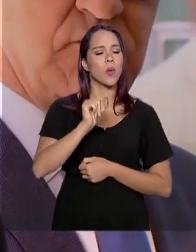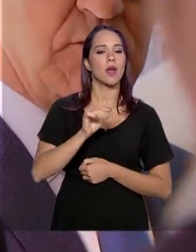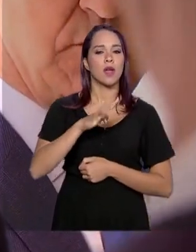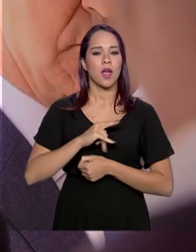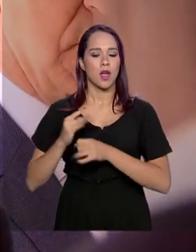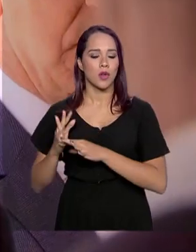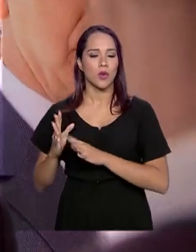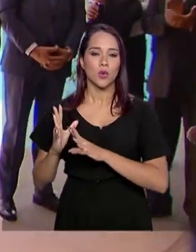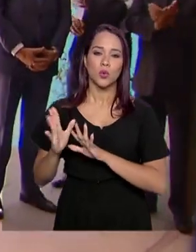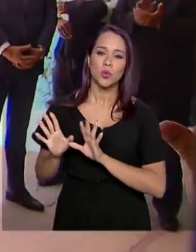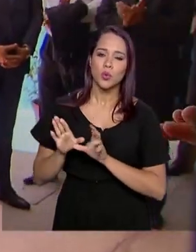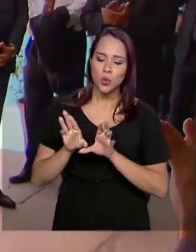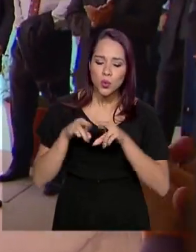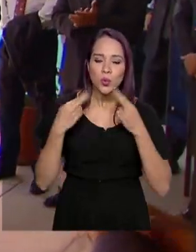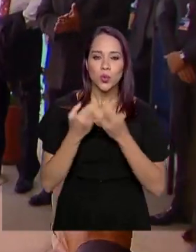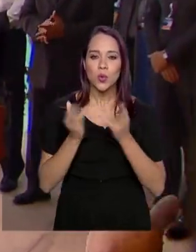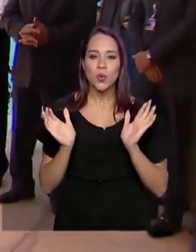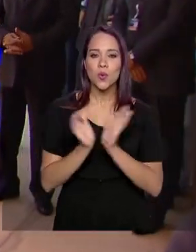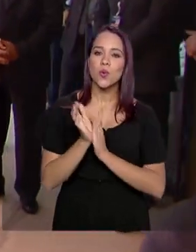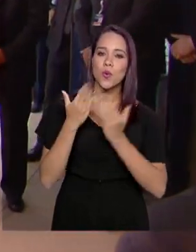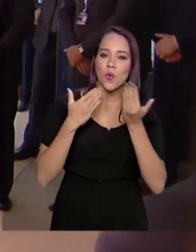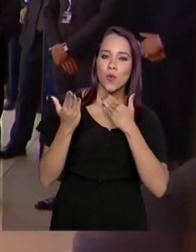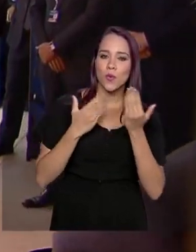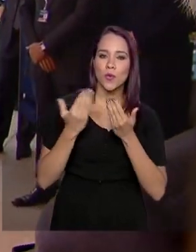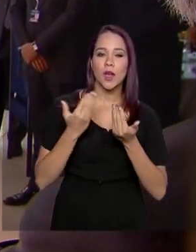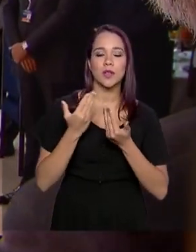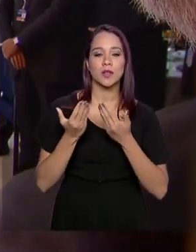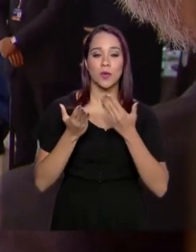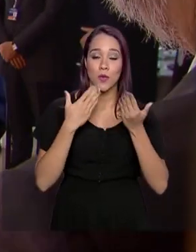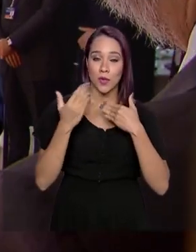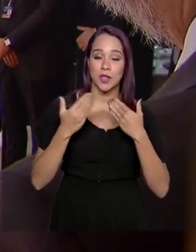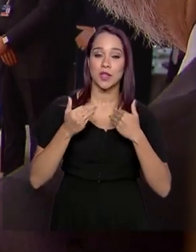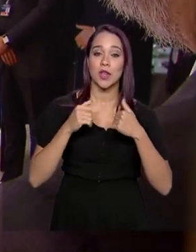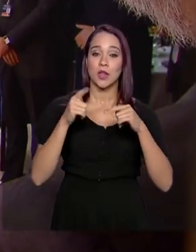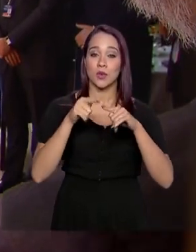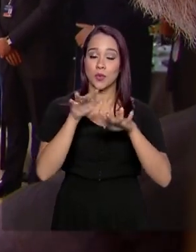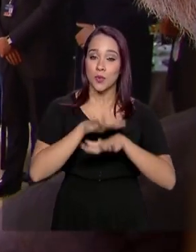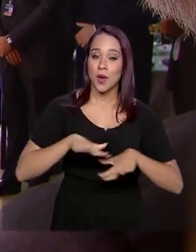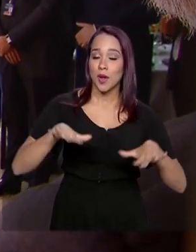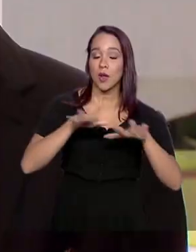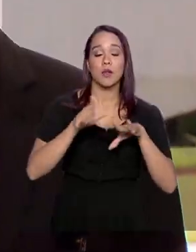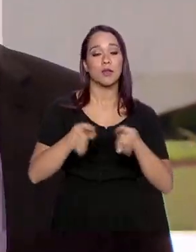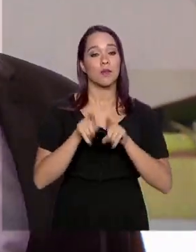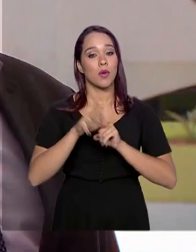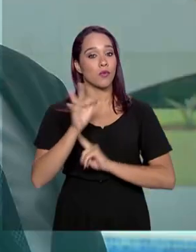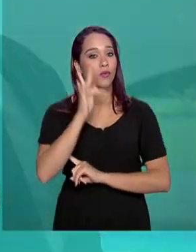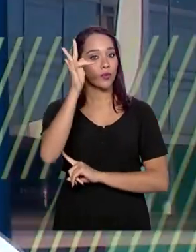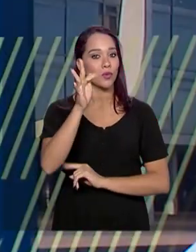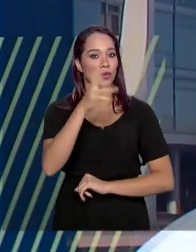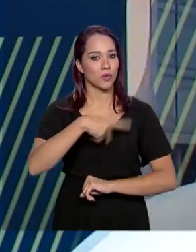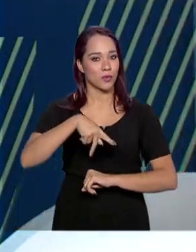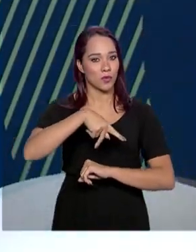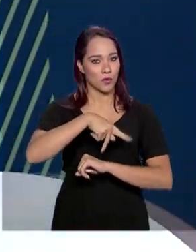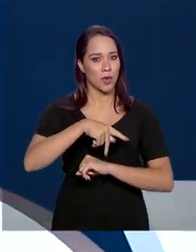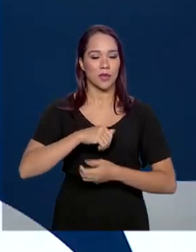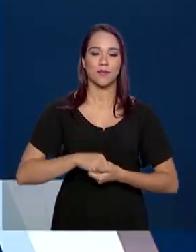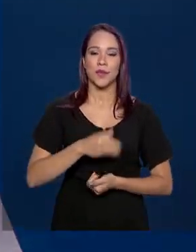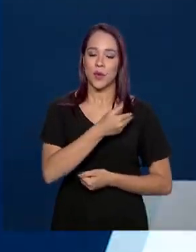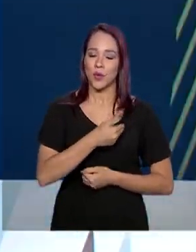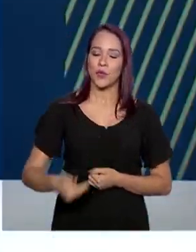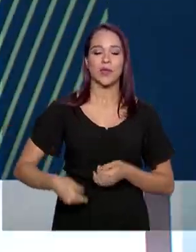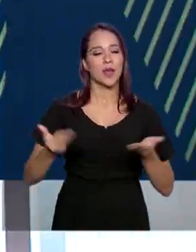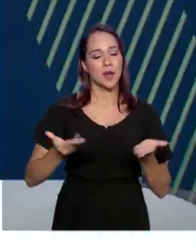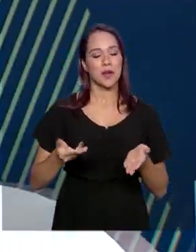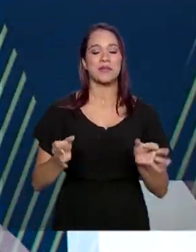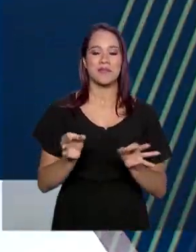juntar todos para uma conversa sobre o panorama atual e o futuro do país. O governo agora